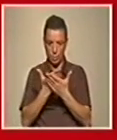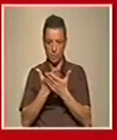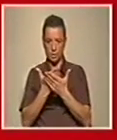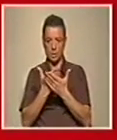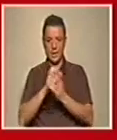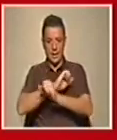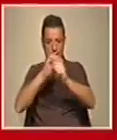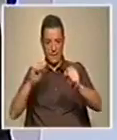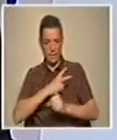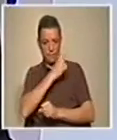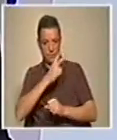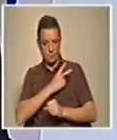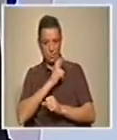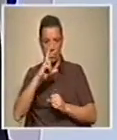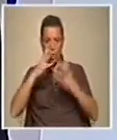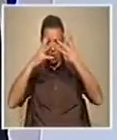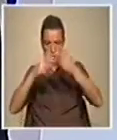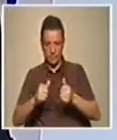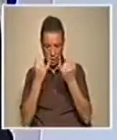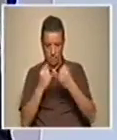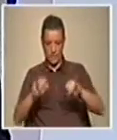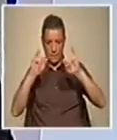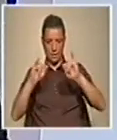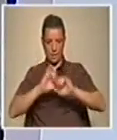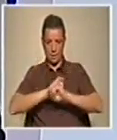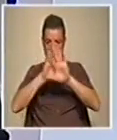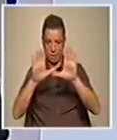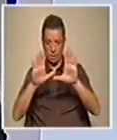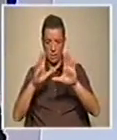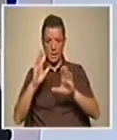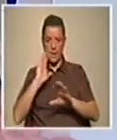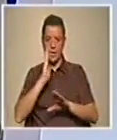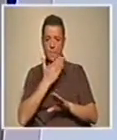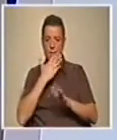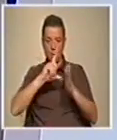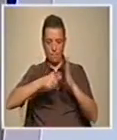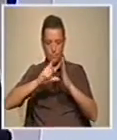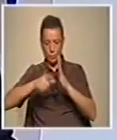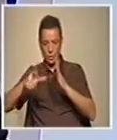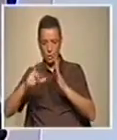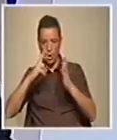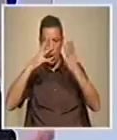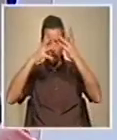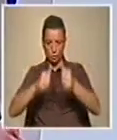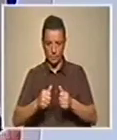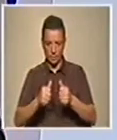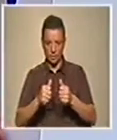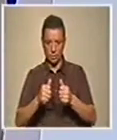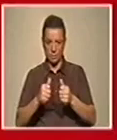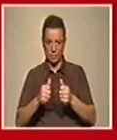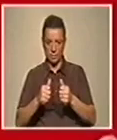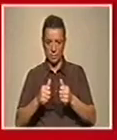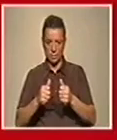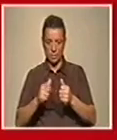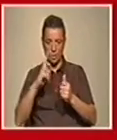Cada universidade continuará a ter o seu orçamento? Claramente, claramente. Independentemente uns dos outros. Estes projetos não vão ter um orçamento comum? Neste momento, os projetos terão